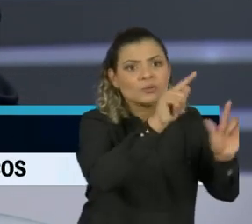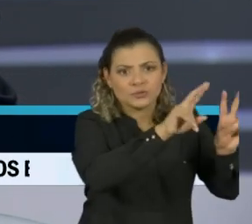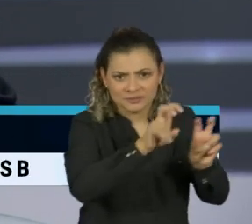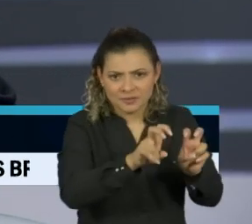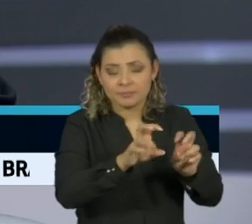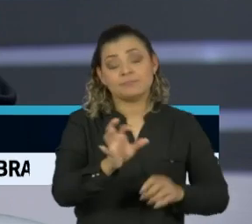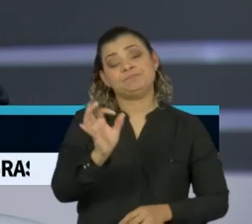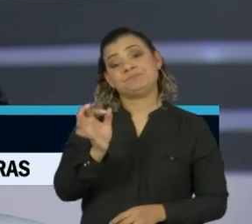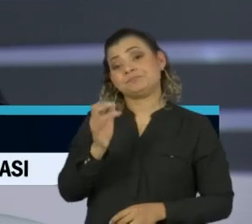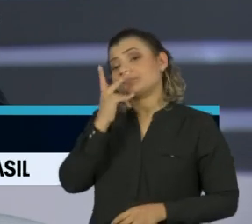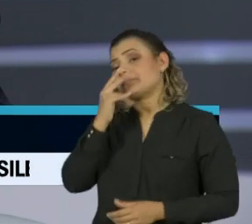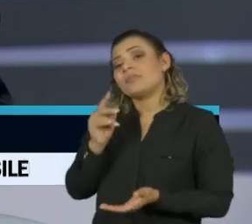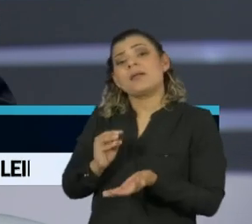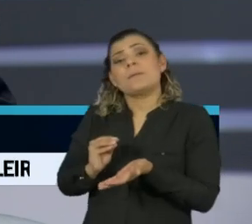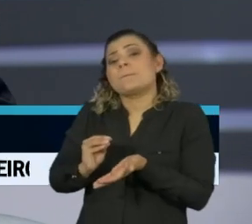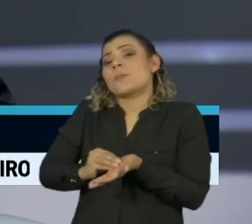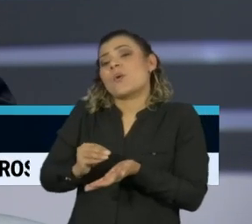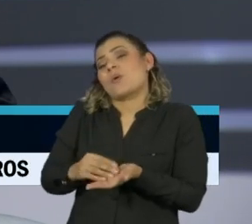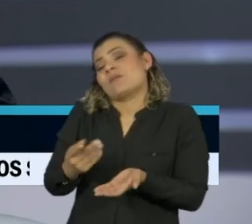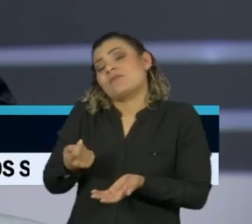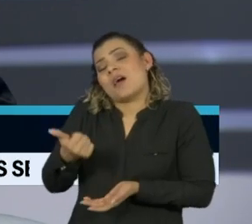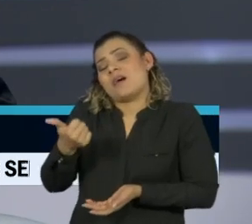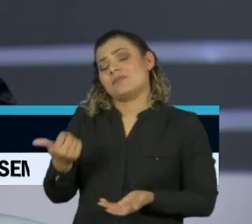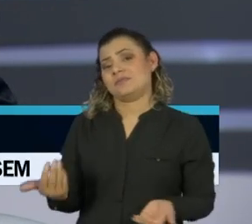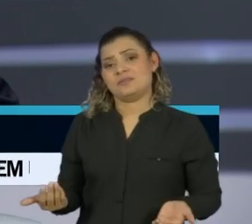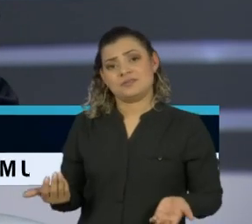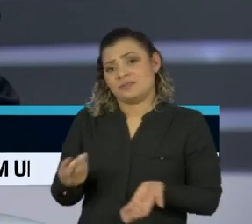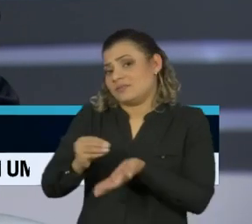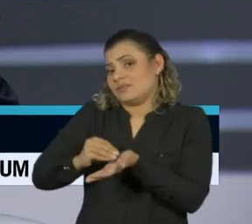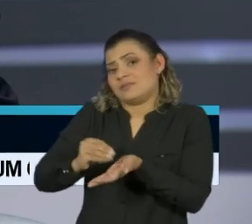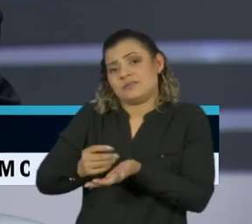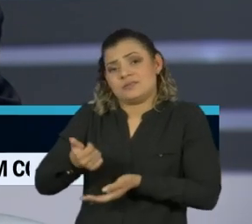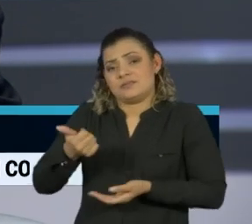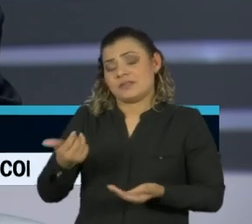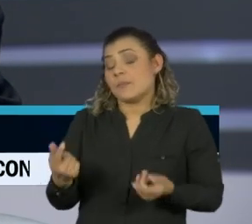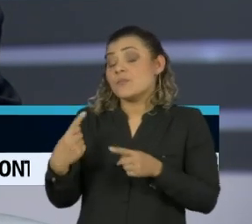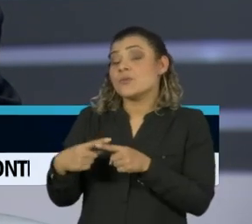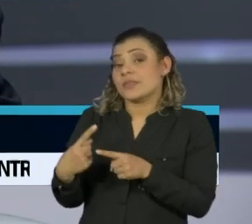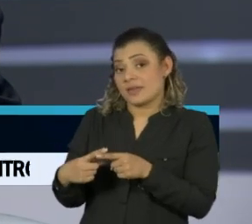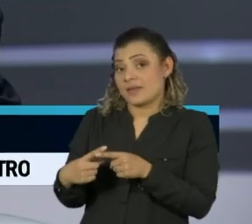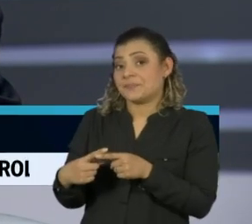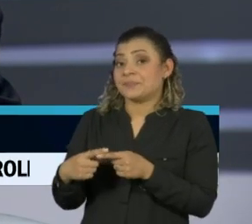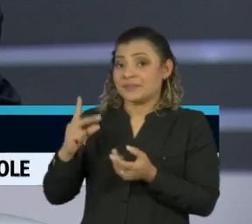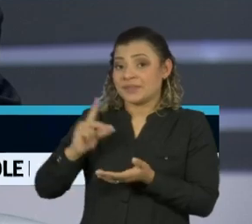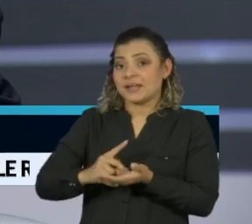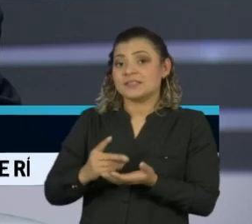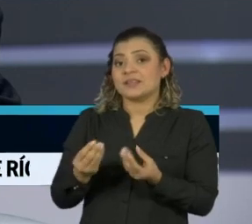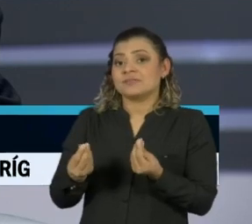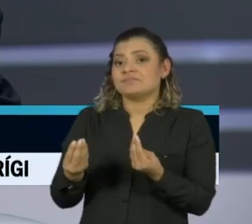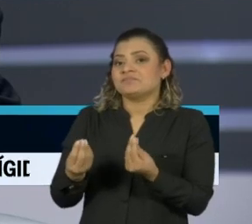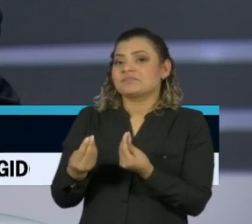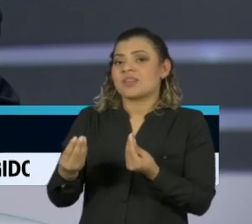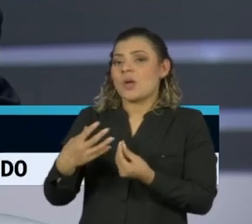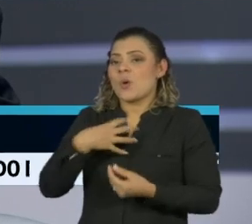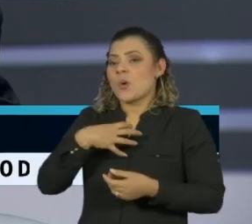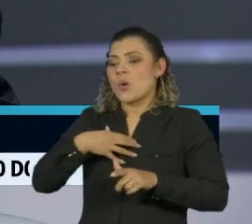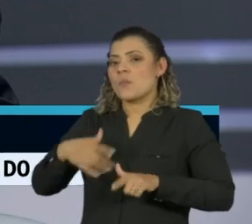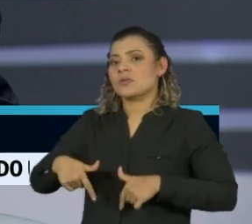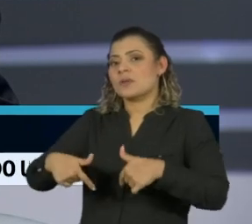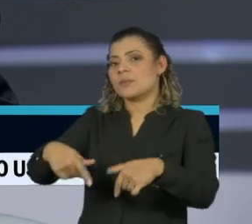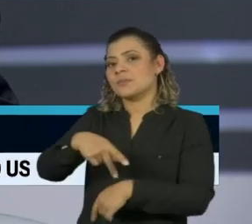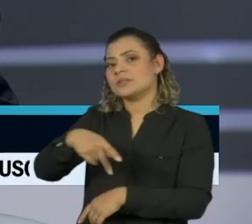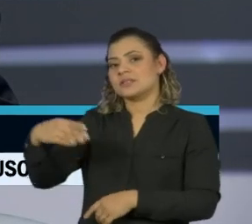porque essa fervura, inclusive, está dentro de um caldeirão maior, que fala da instabilidade que o comportamento do Bolsonaro tem